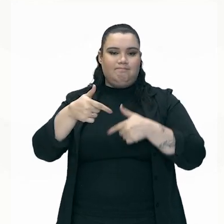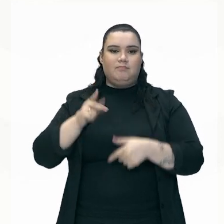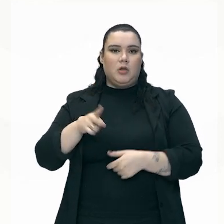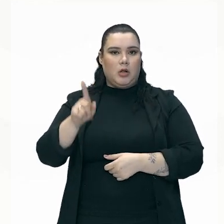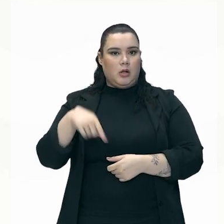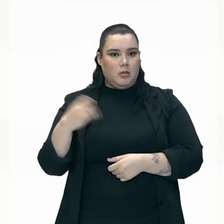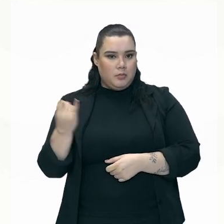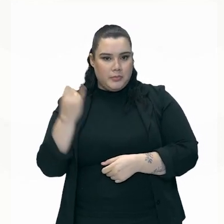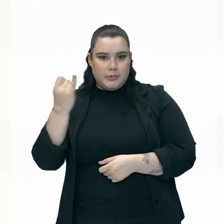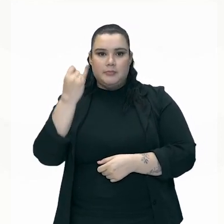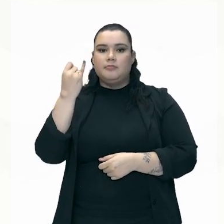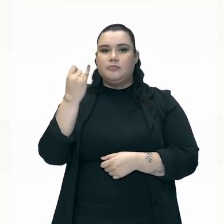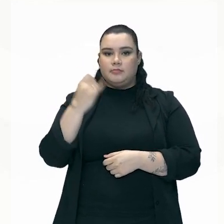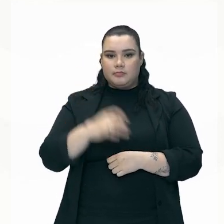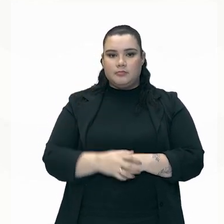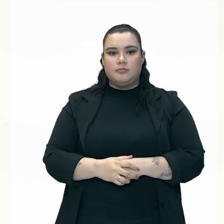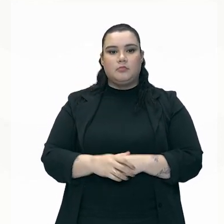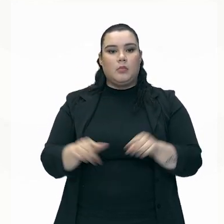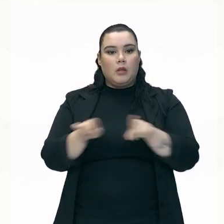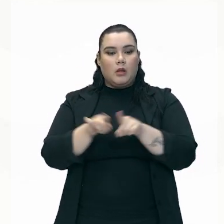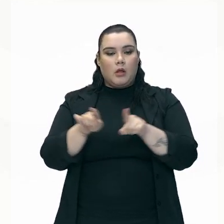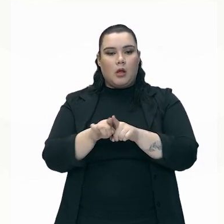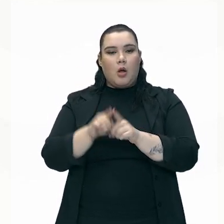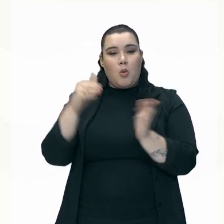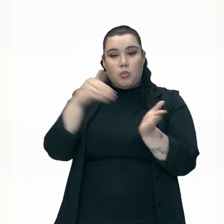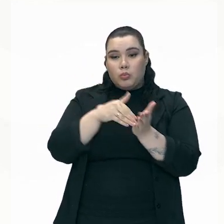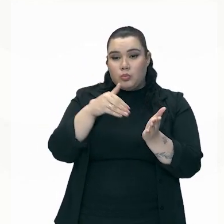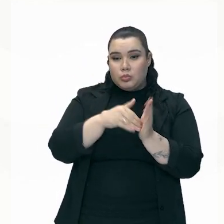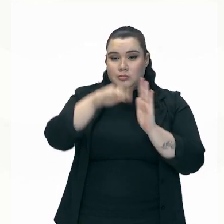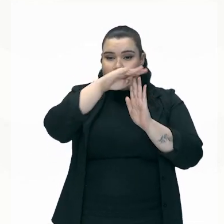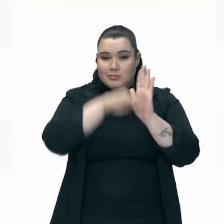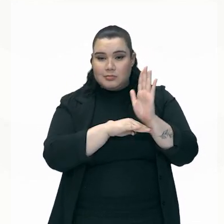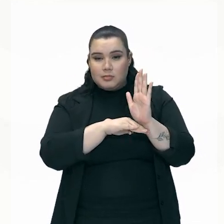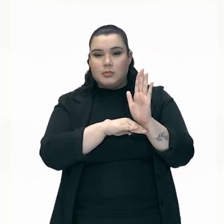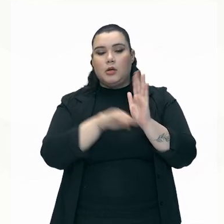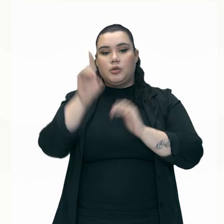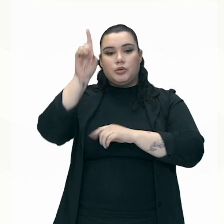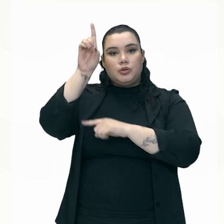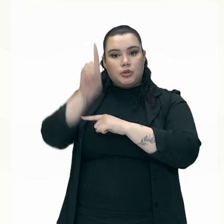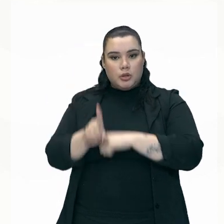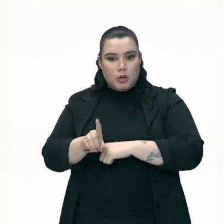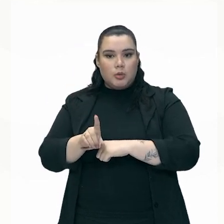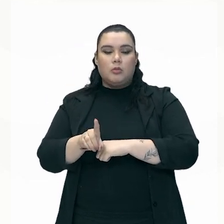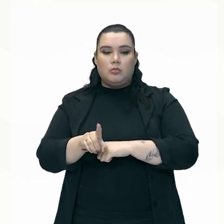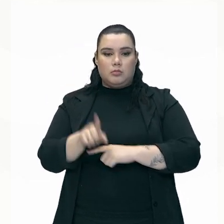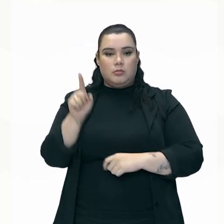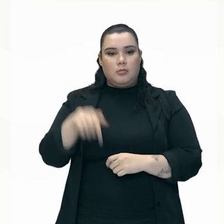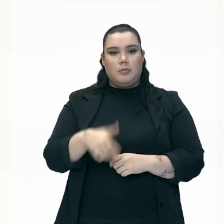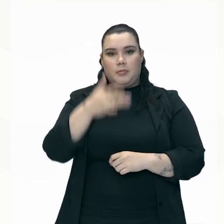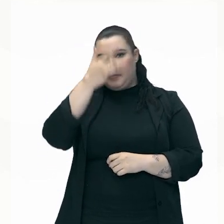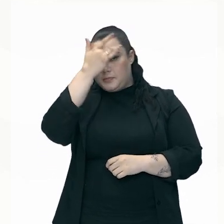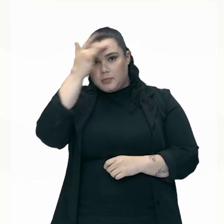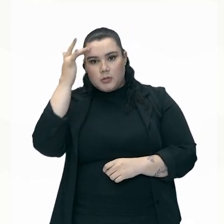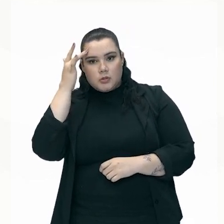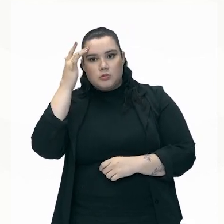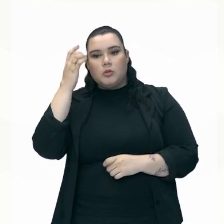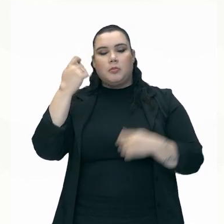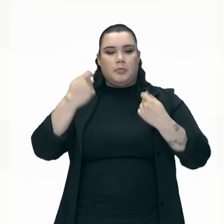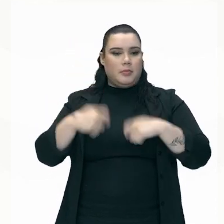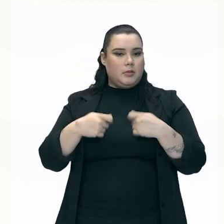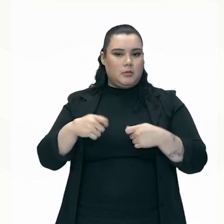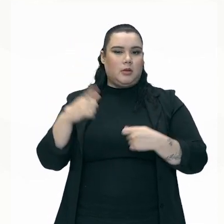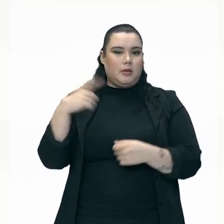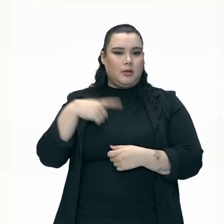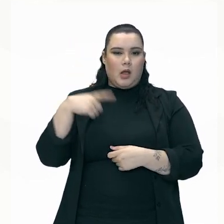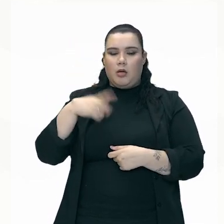importante também. Aqui, ó, entre as últimas posições, a gente tem os diretores, são pessoas que, né, vão ter aí,